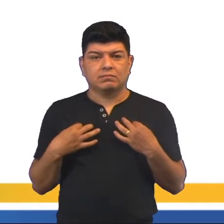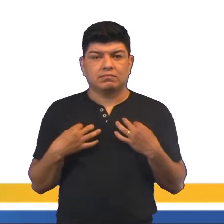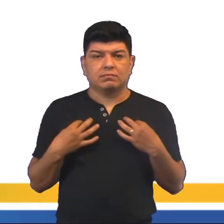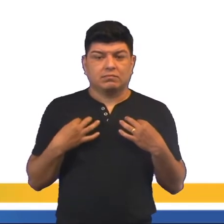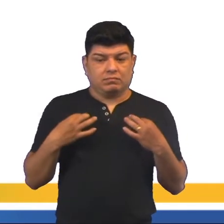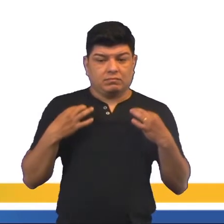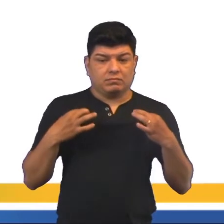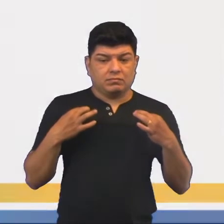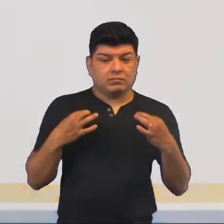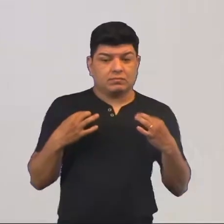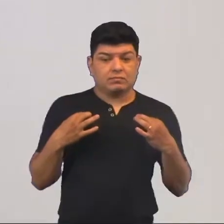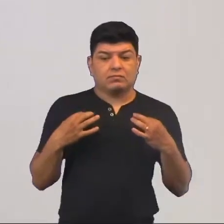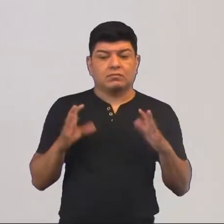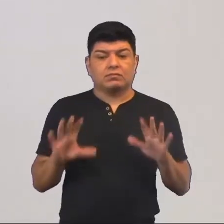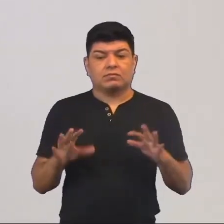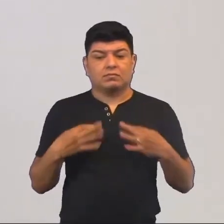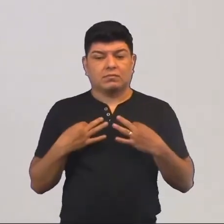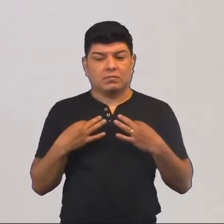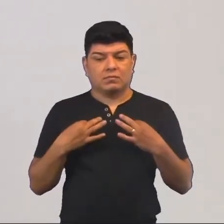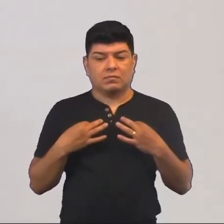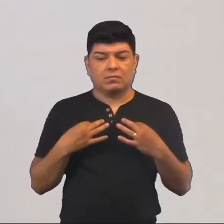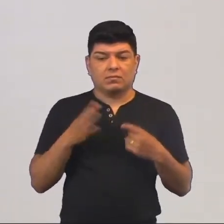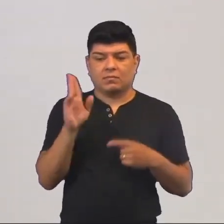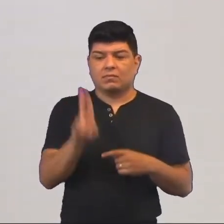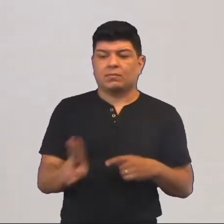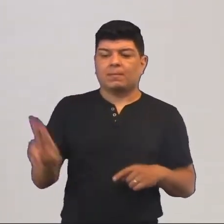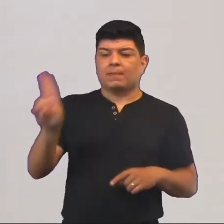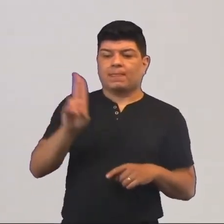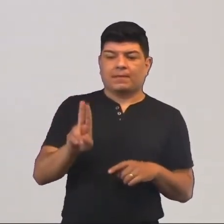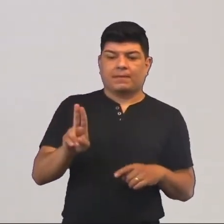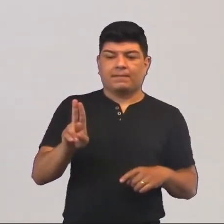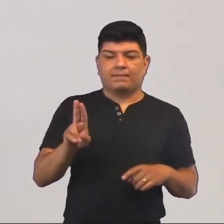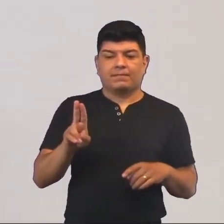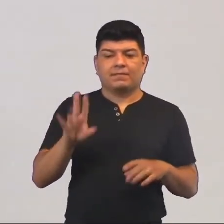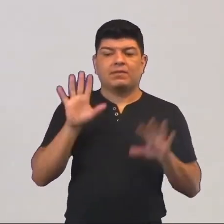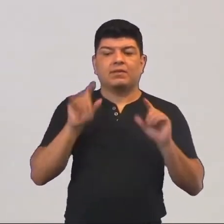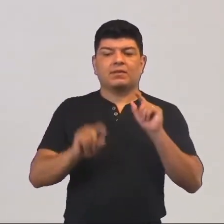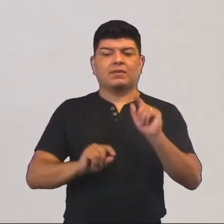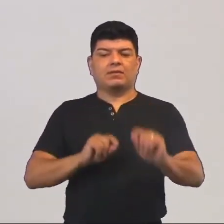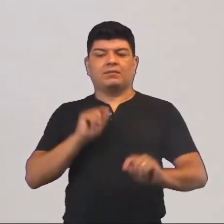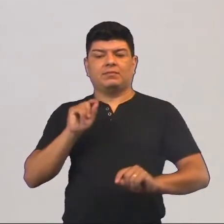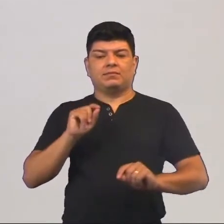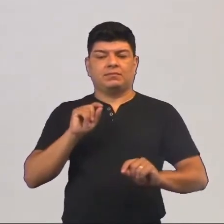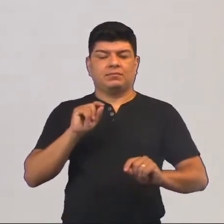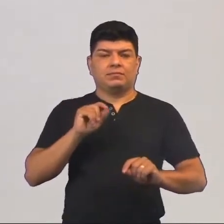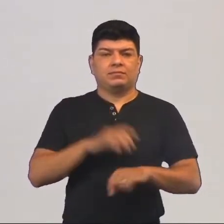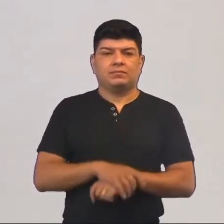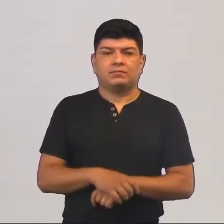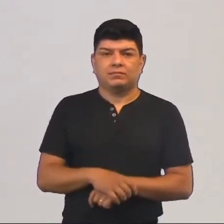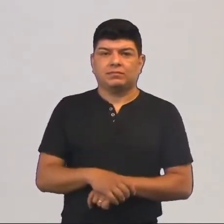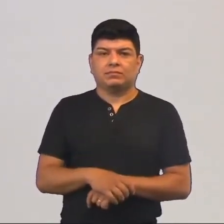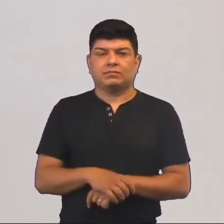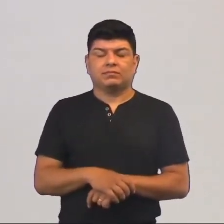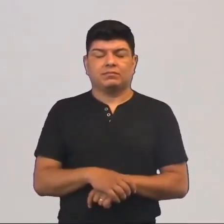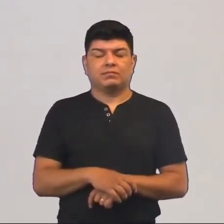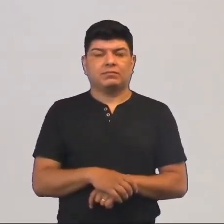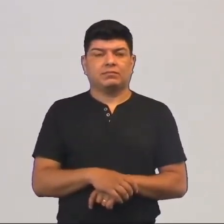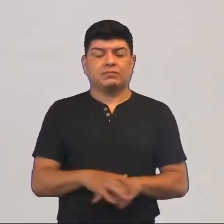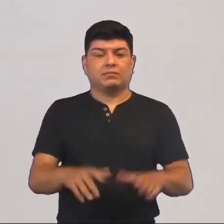o figurino é as roupas que vão ser utilizadas para determinar aí um